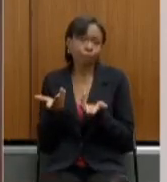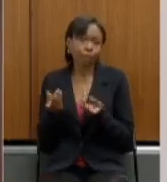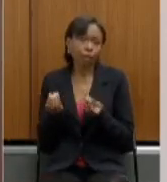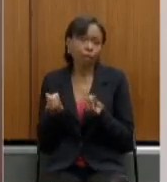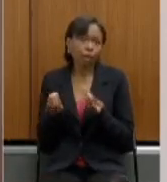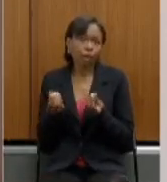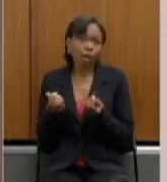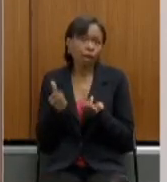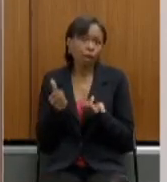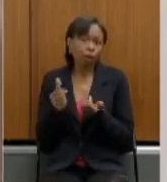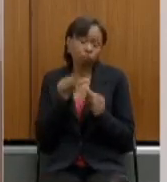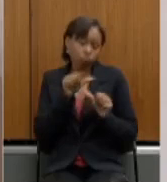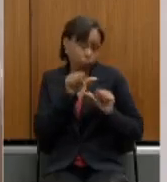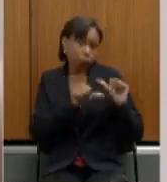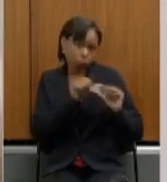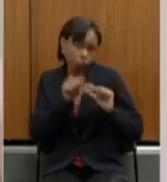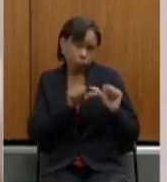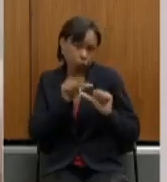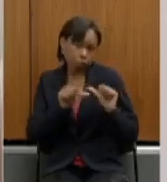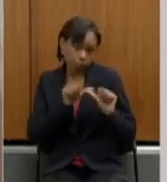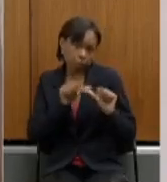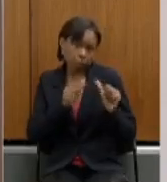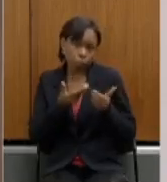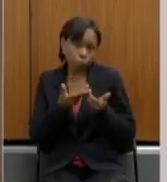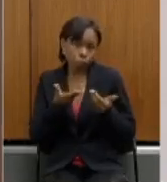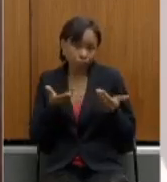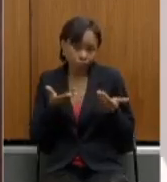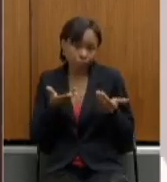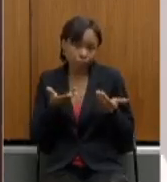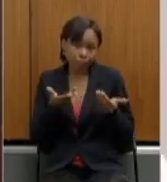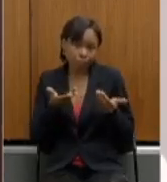essas alterações de, de,